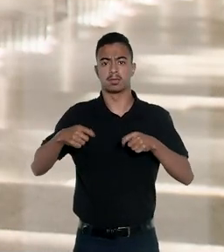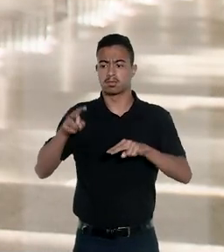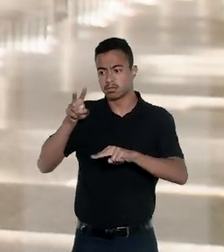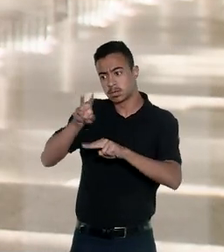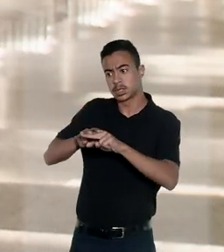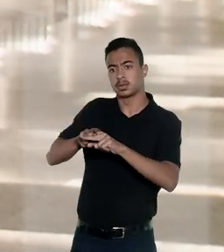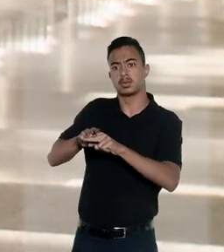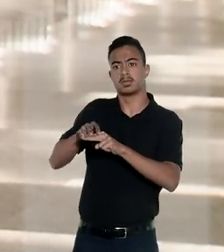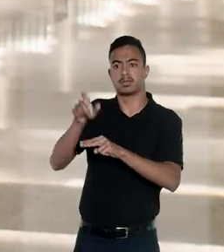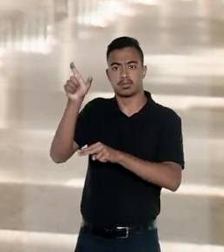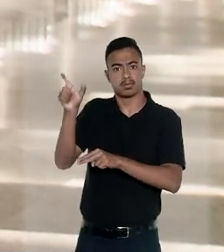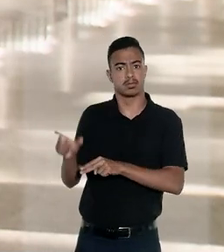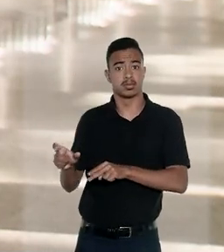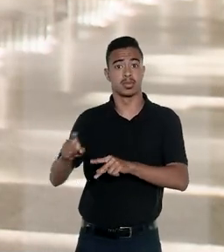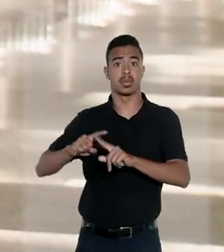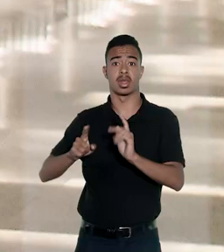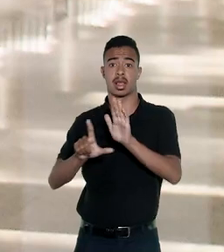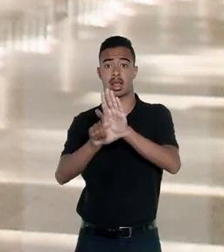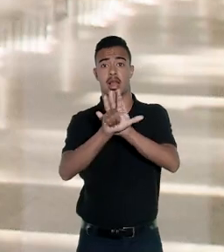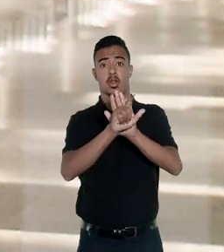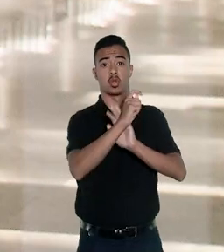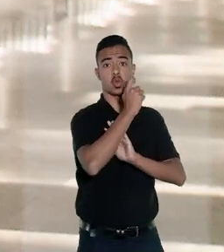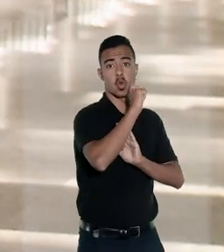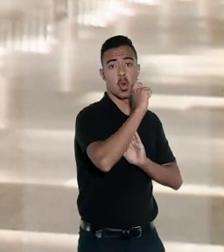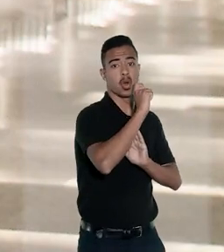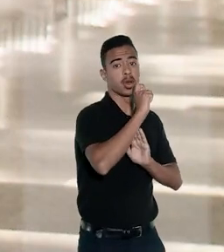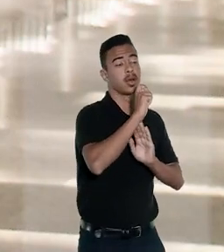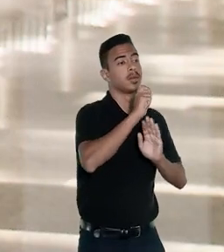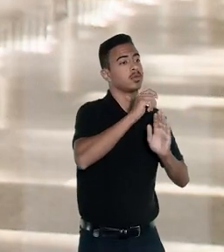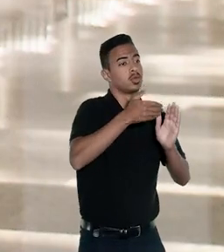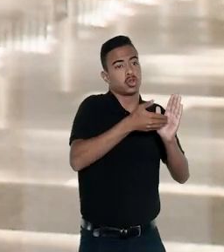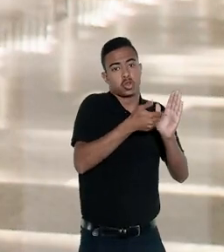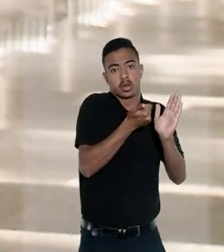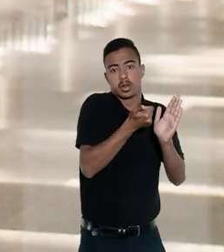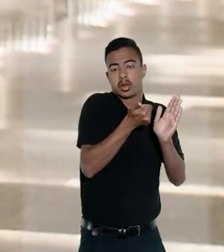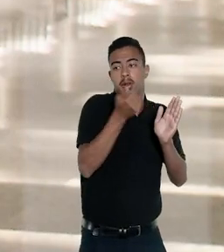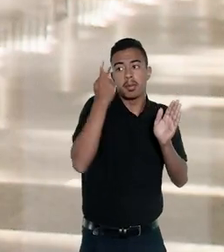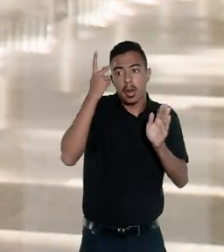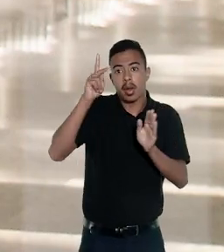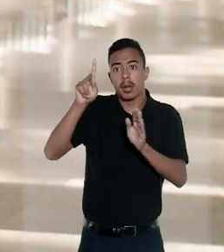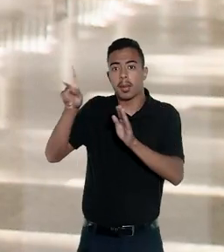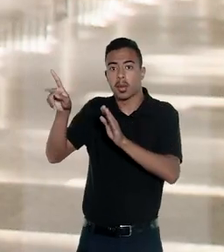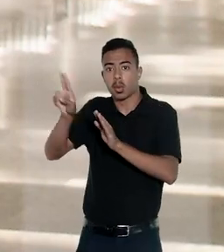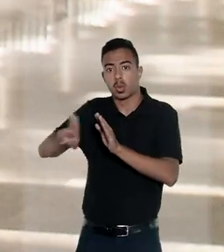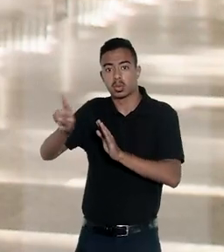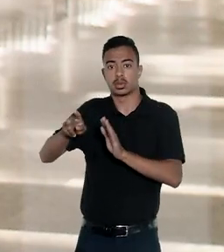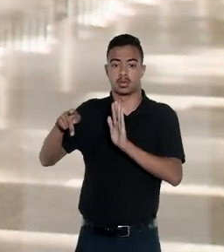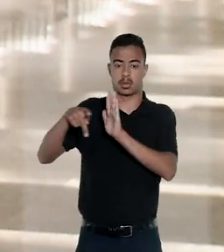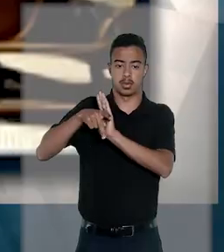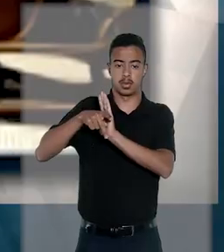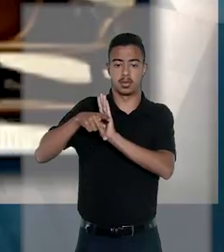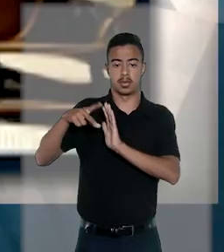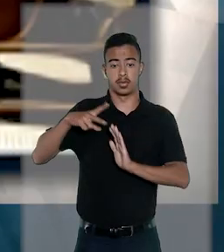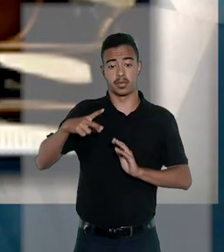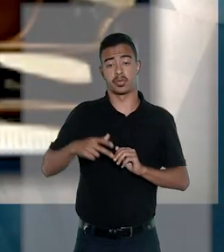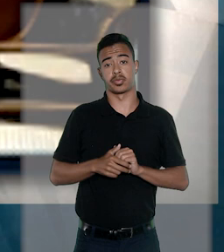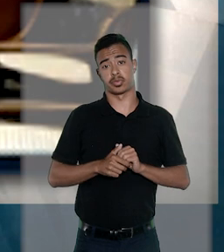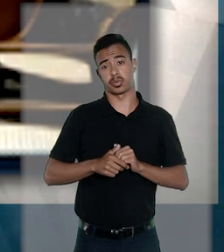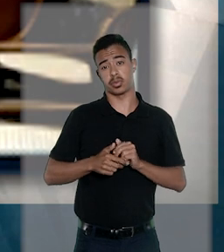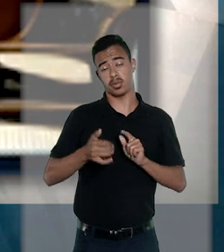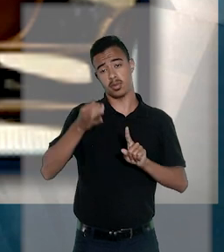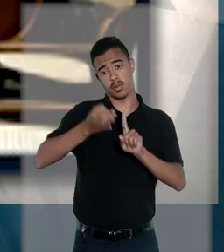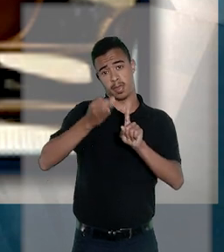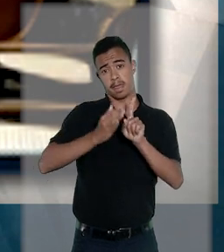dever de efetuar a prisão nessa hipótese, já que a lei de drogas despenalizou a posse para uso pessoal. O relator